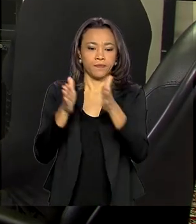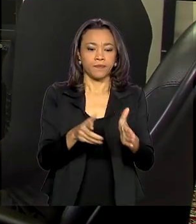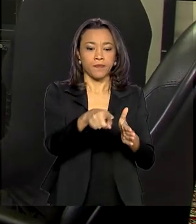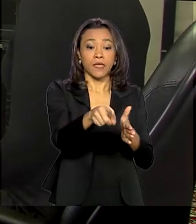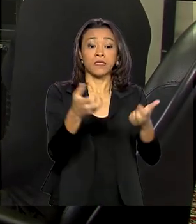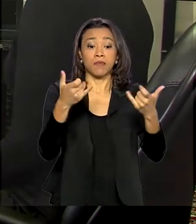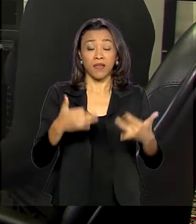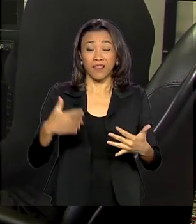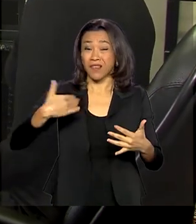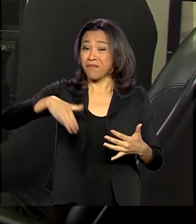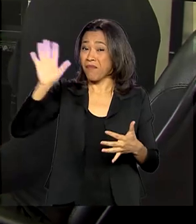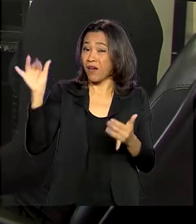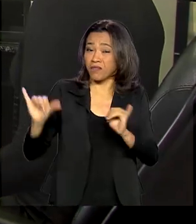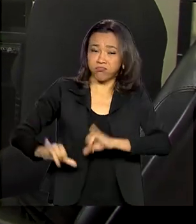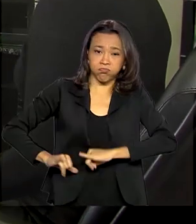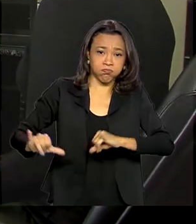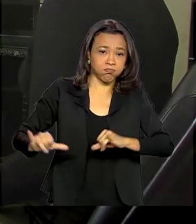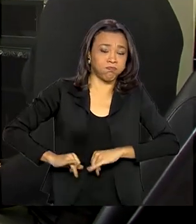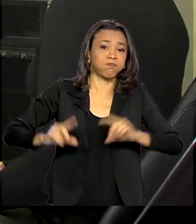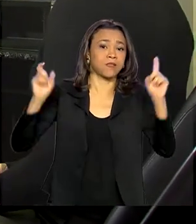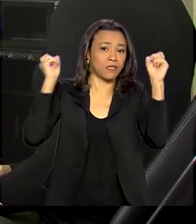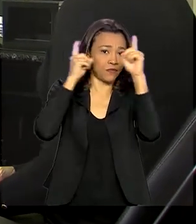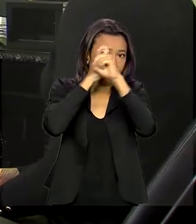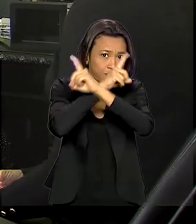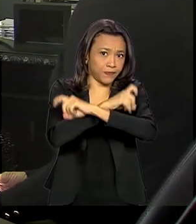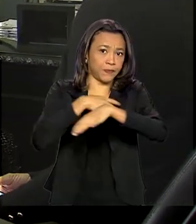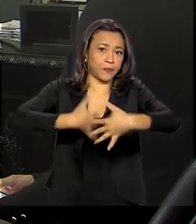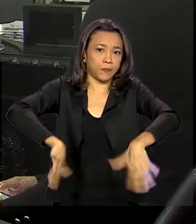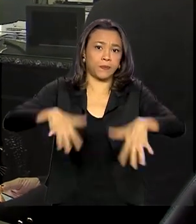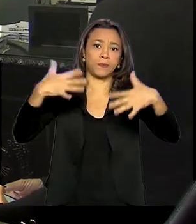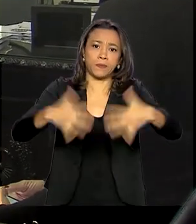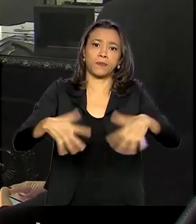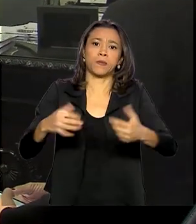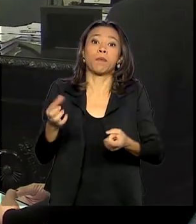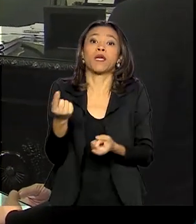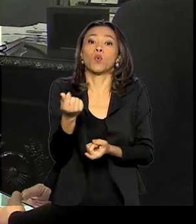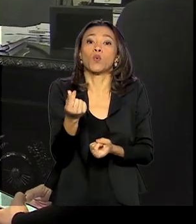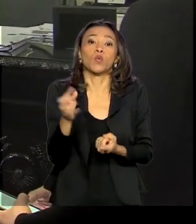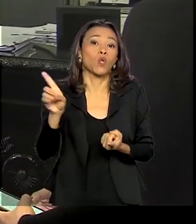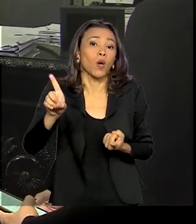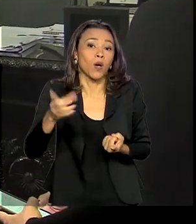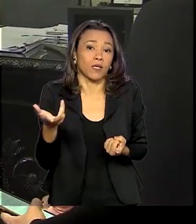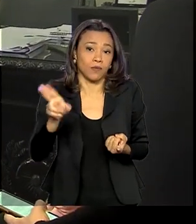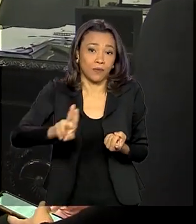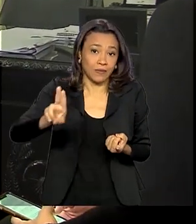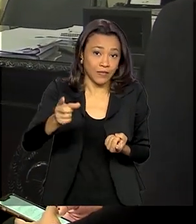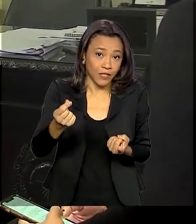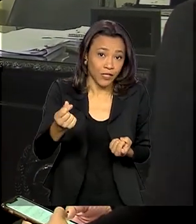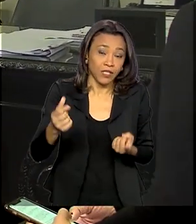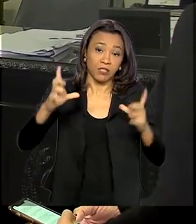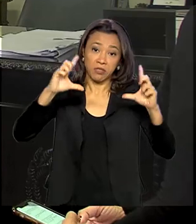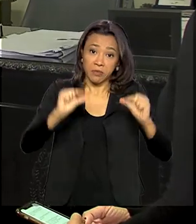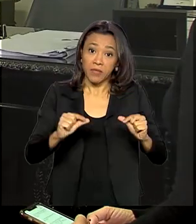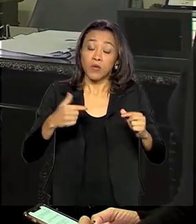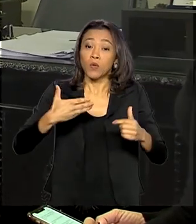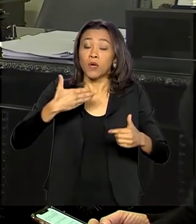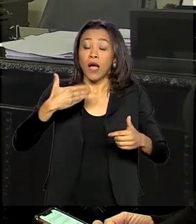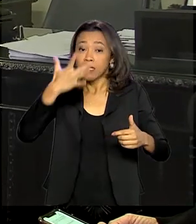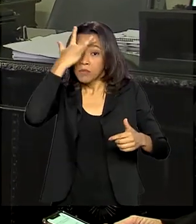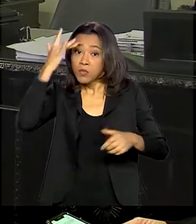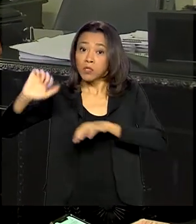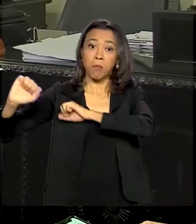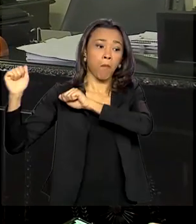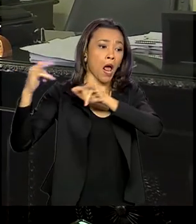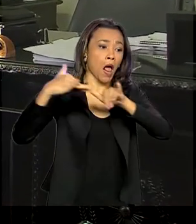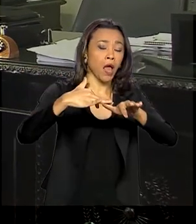sofre mais com essa crise e mais rapidamente, porque tem os custos em dólar, o dólar subiu, a demanda despencou, desabou,